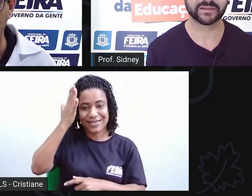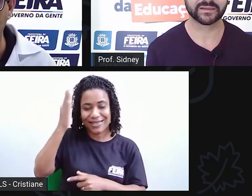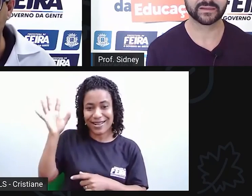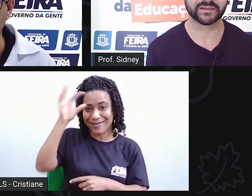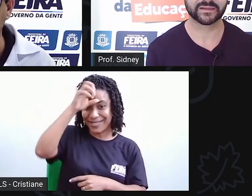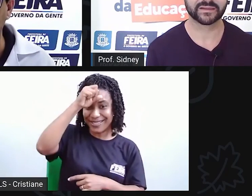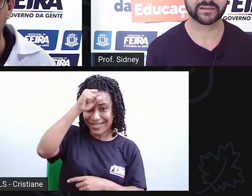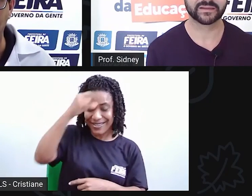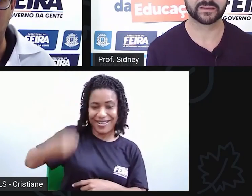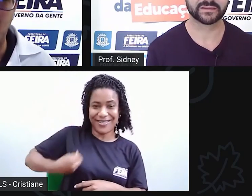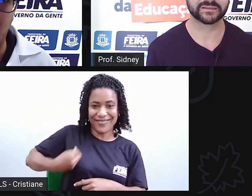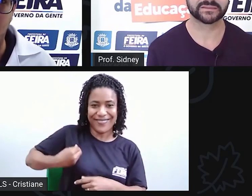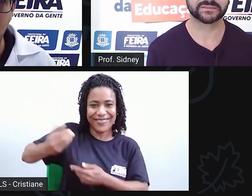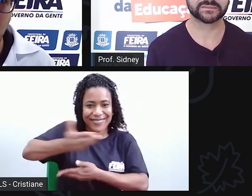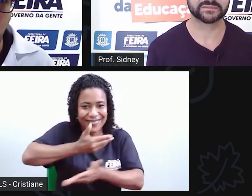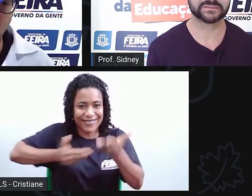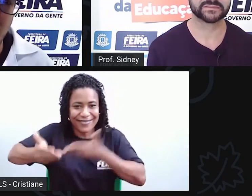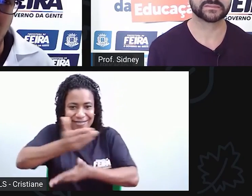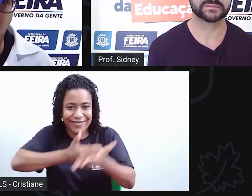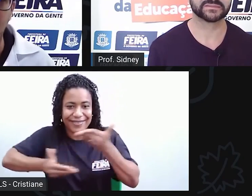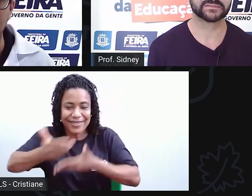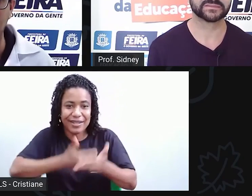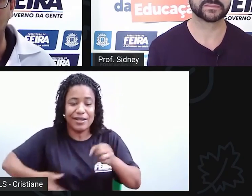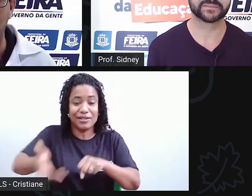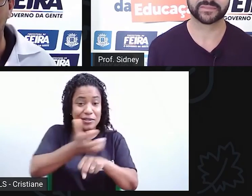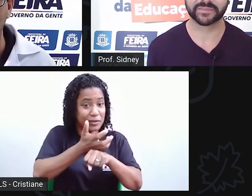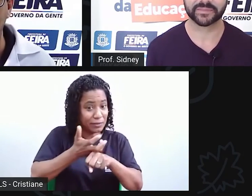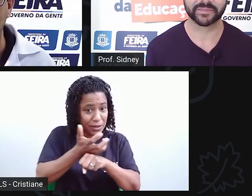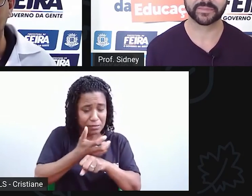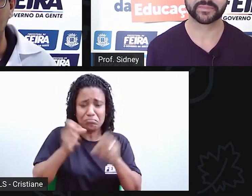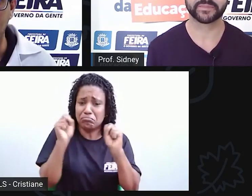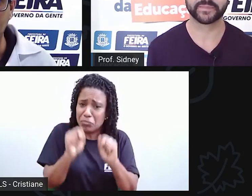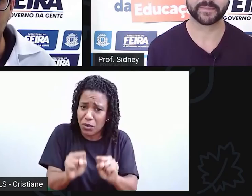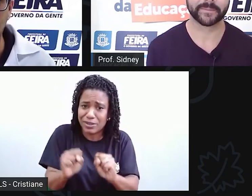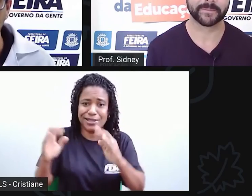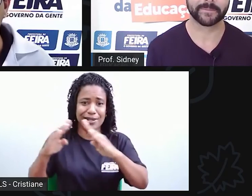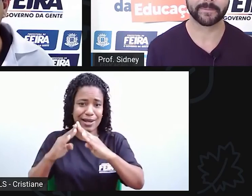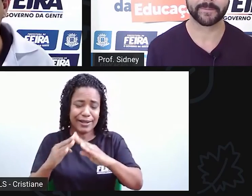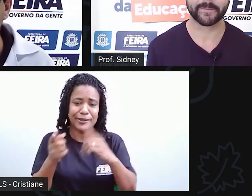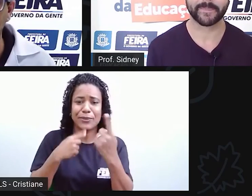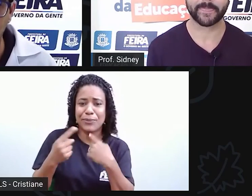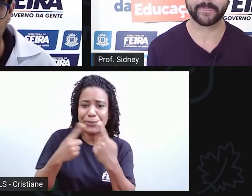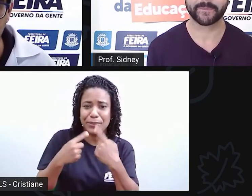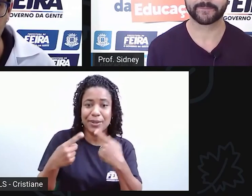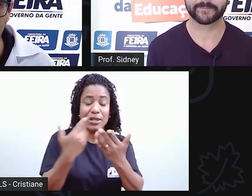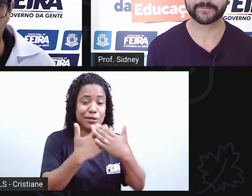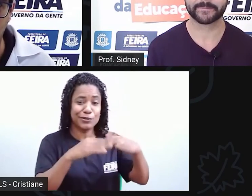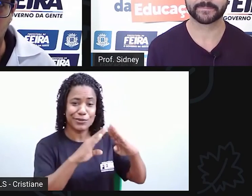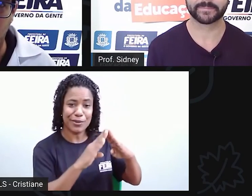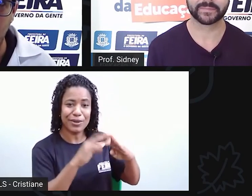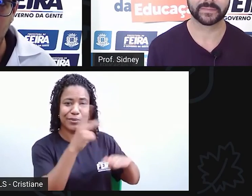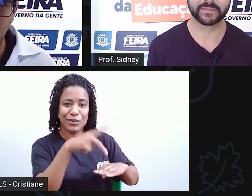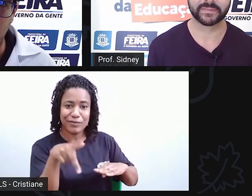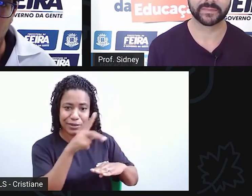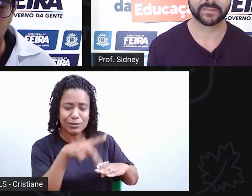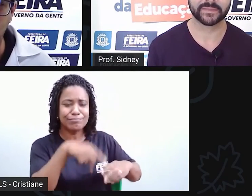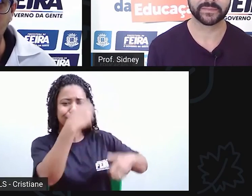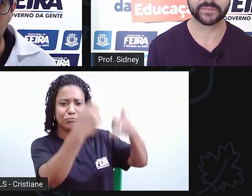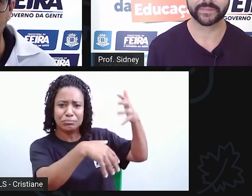levados para qualquer disciplina, para qualquer roda de conversa na sua casa, na escola, tenho certeza que os professores vão adorar